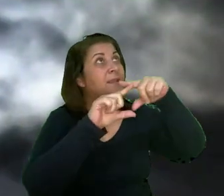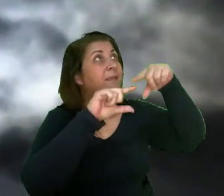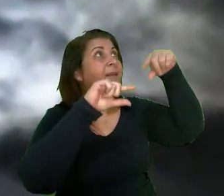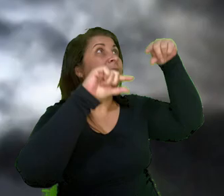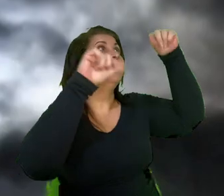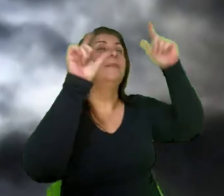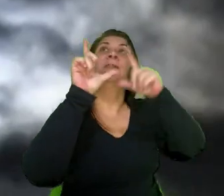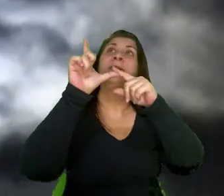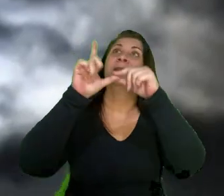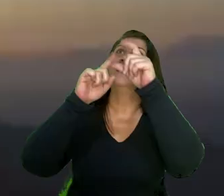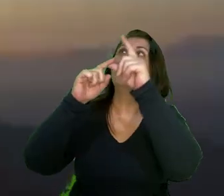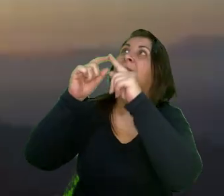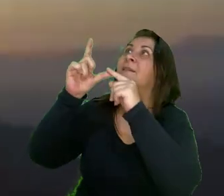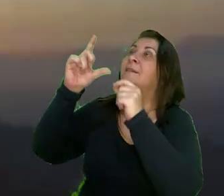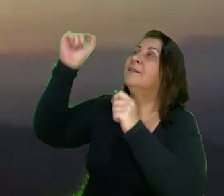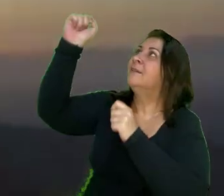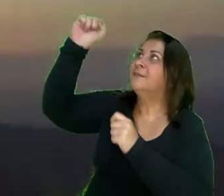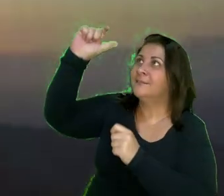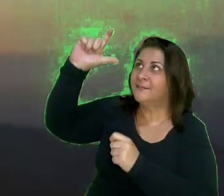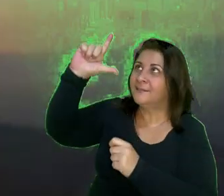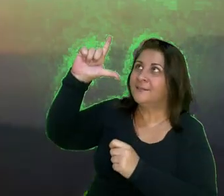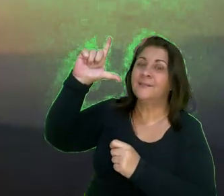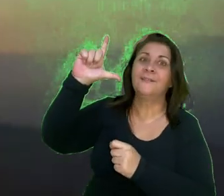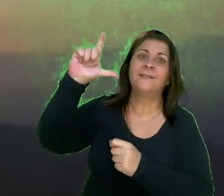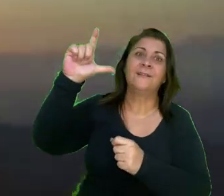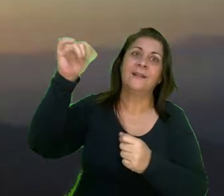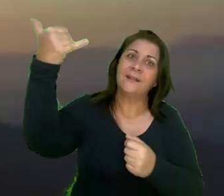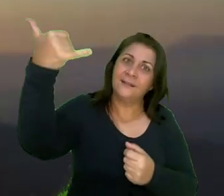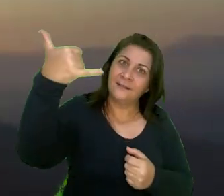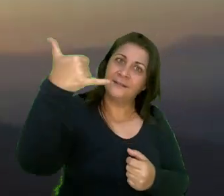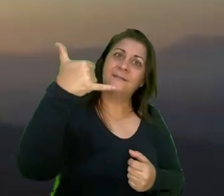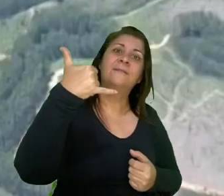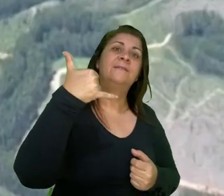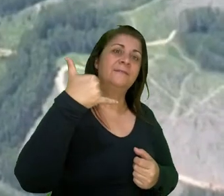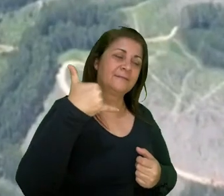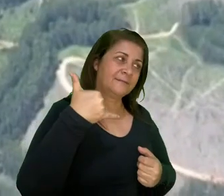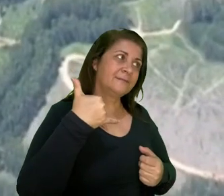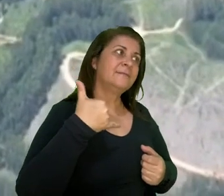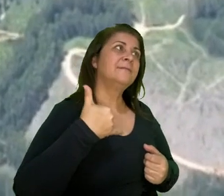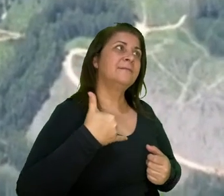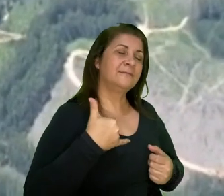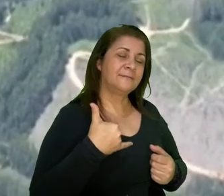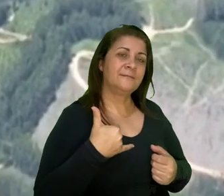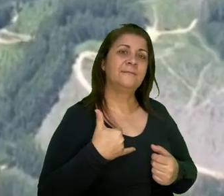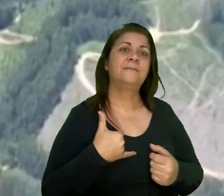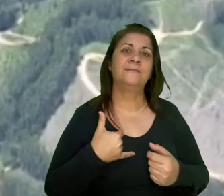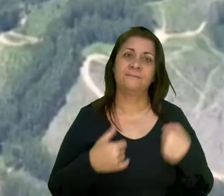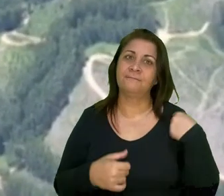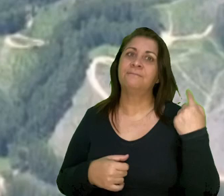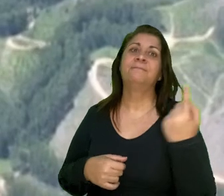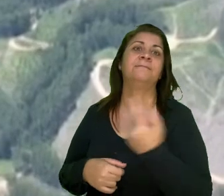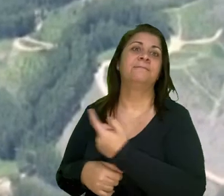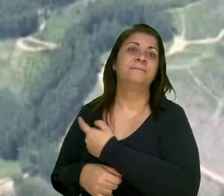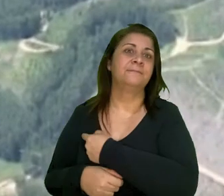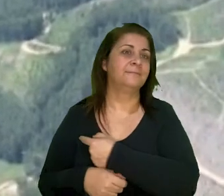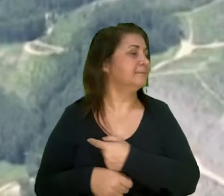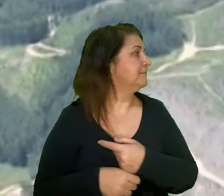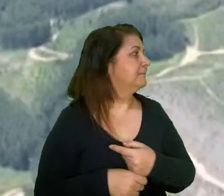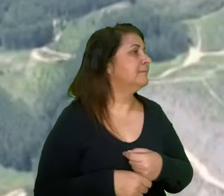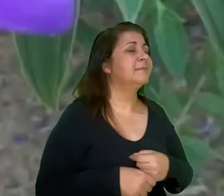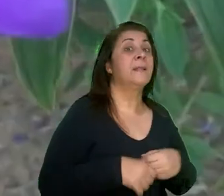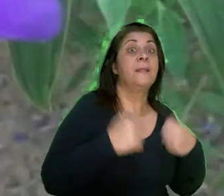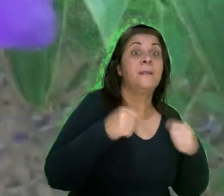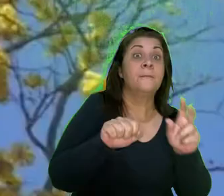tuas estrelas, o sol, querem dizer algo a nós.